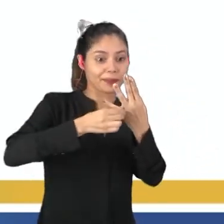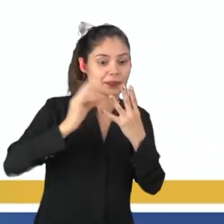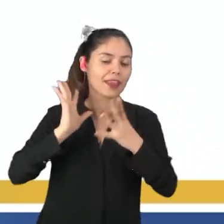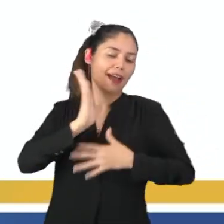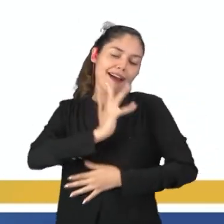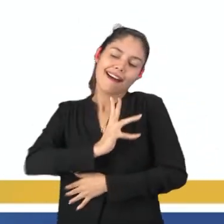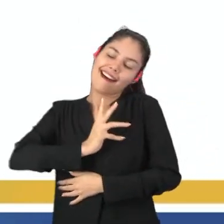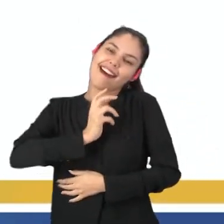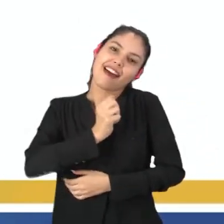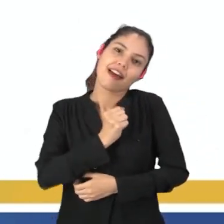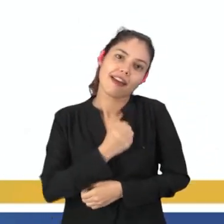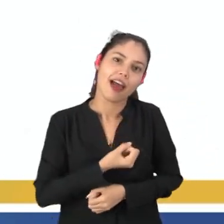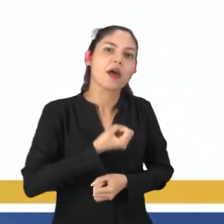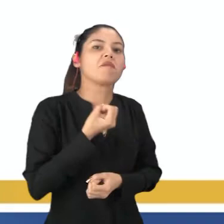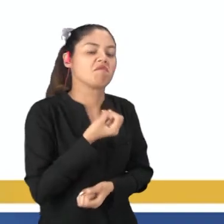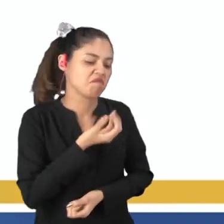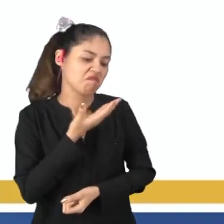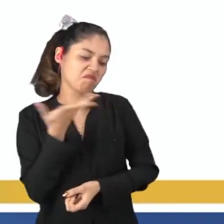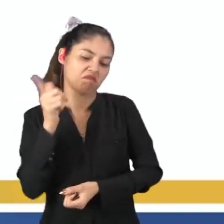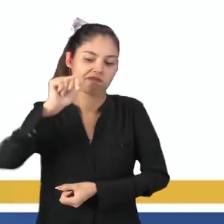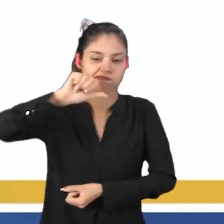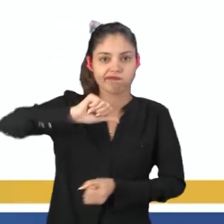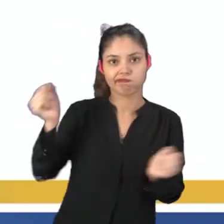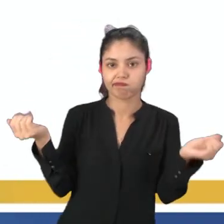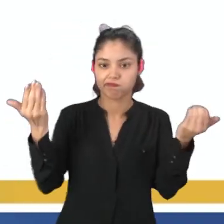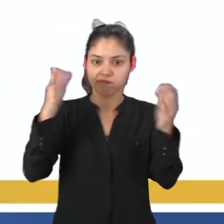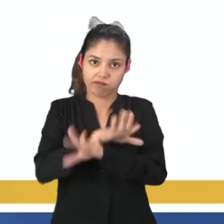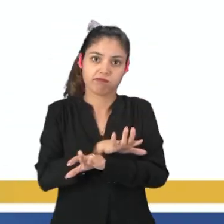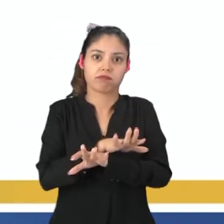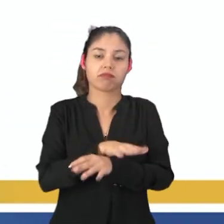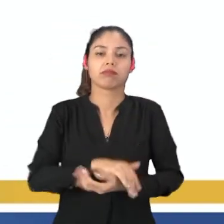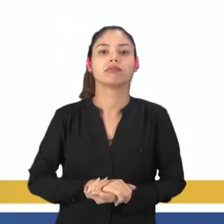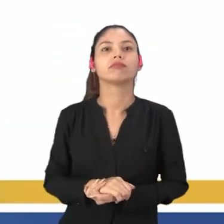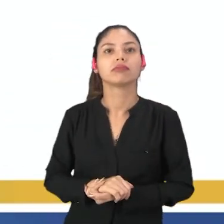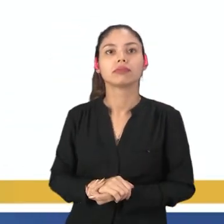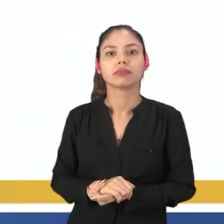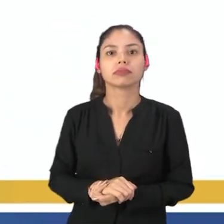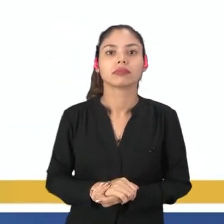amor que tu me tinhas era pouco e se acabou